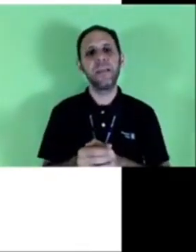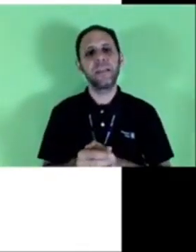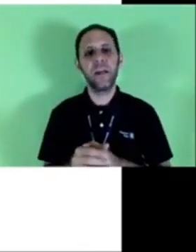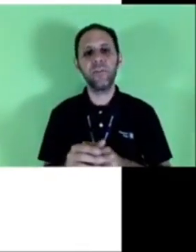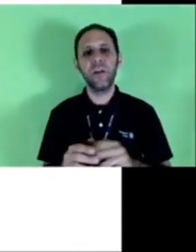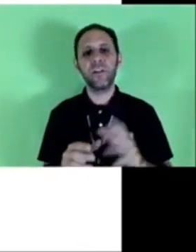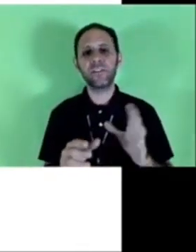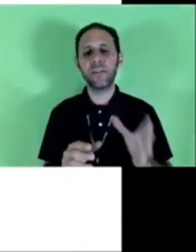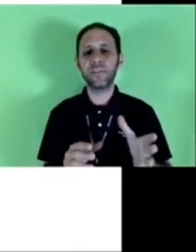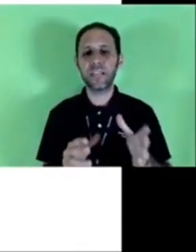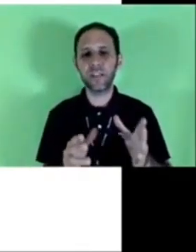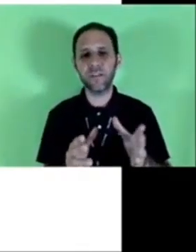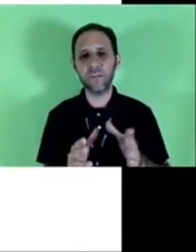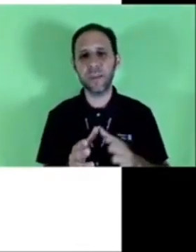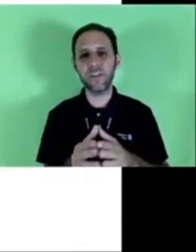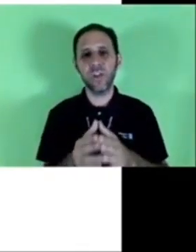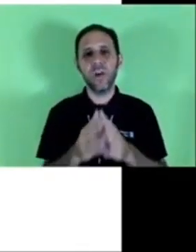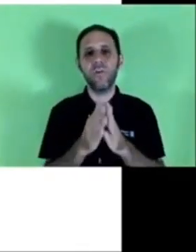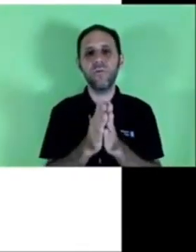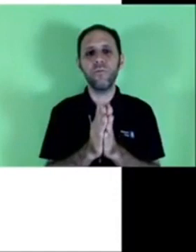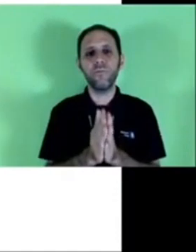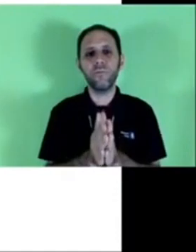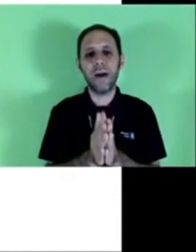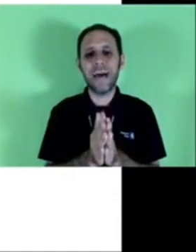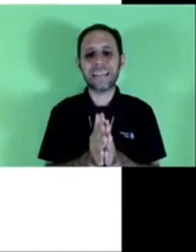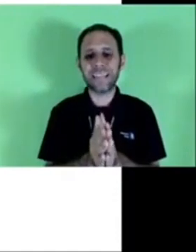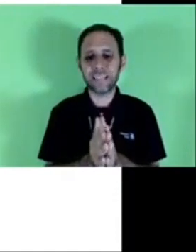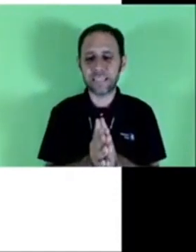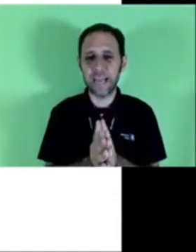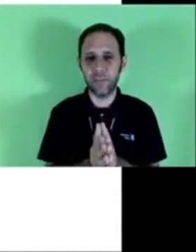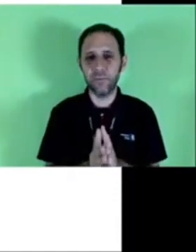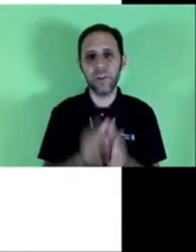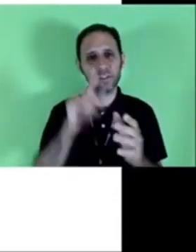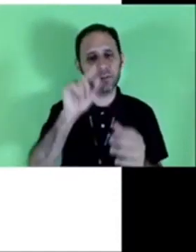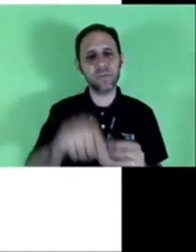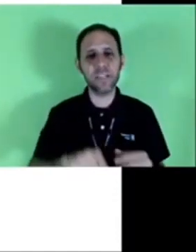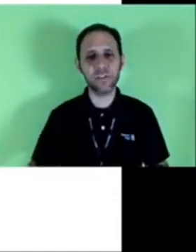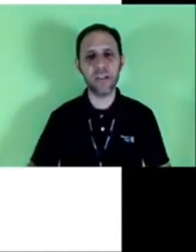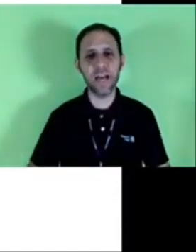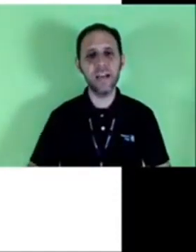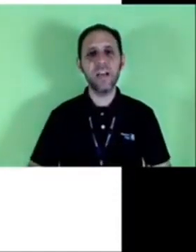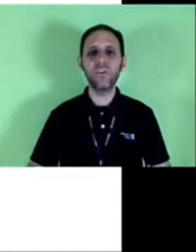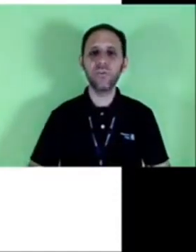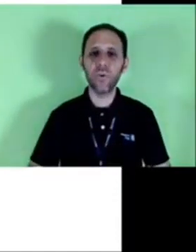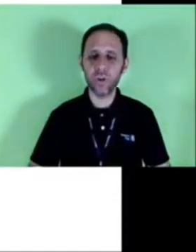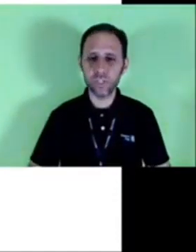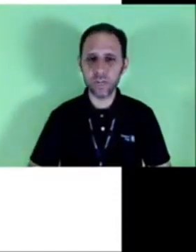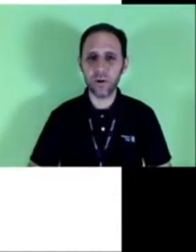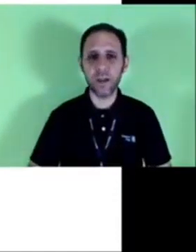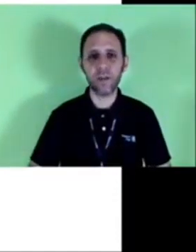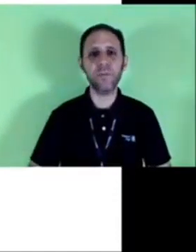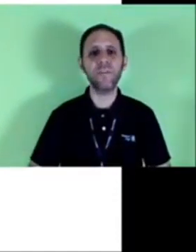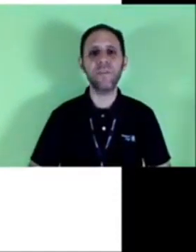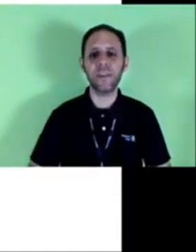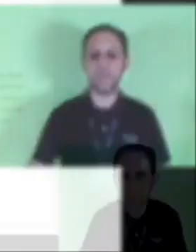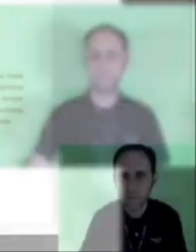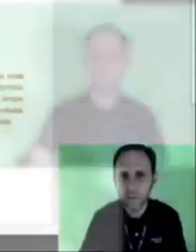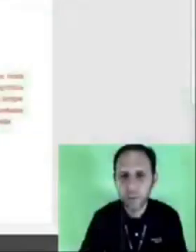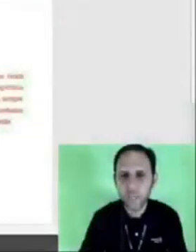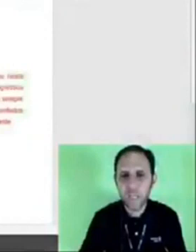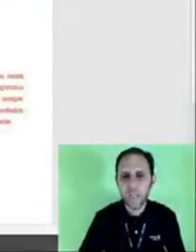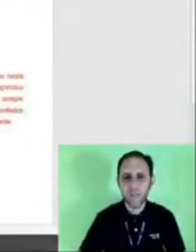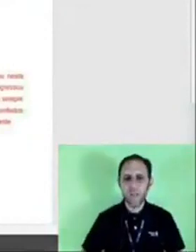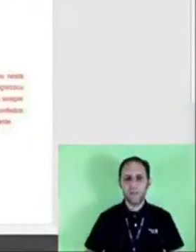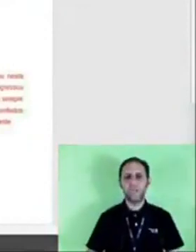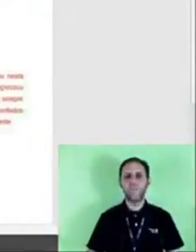então nós temos aqui novamente um atestado nós vamos ver isso lá no word agora como que fica